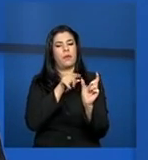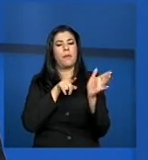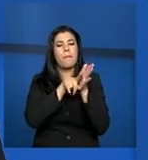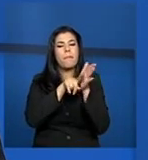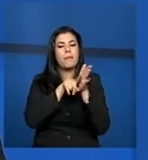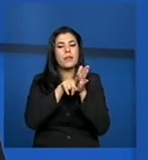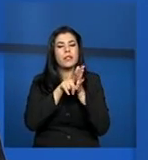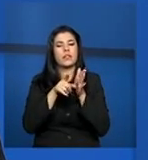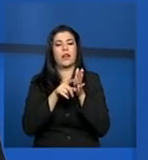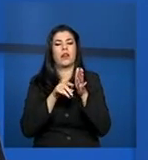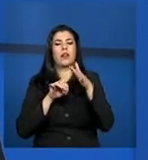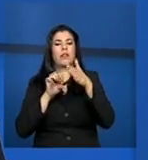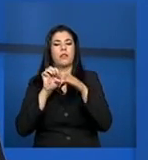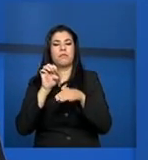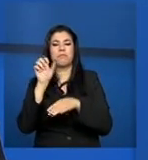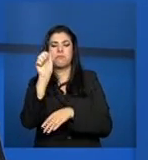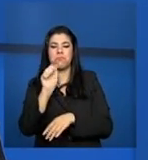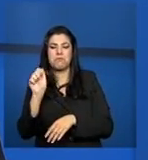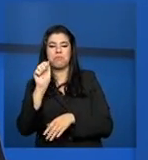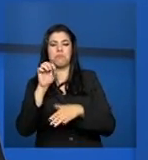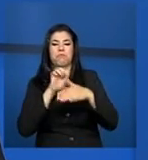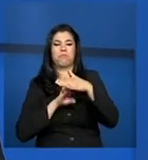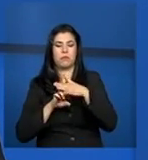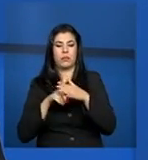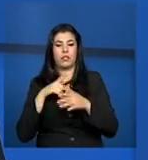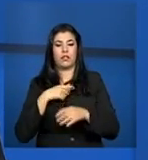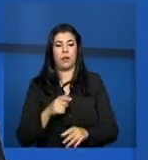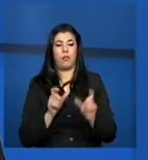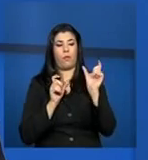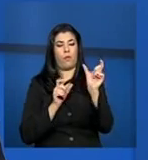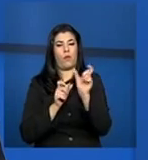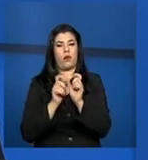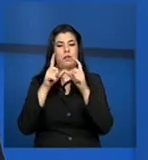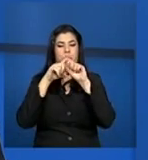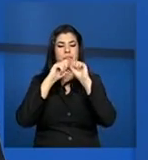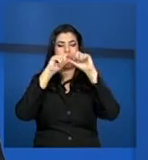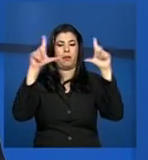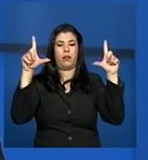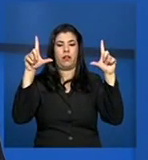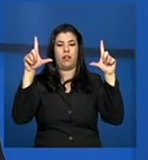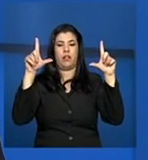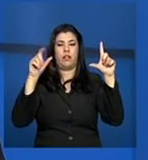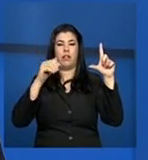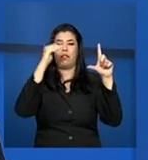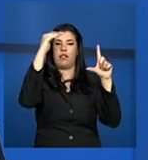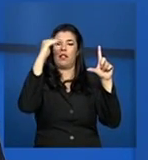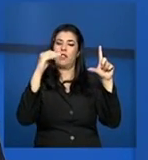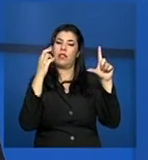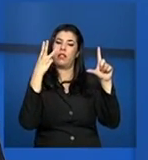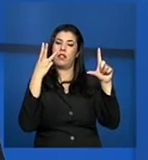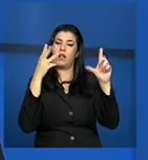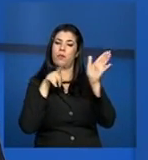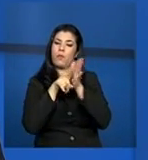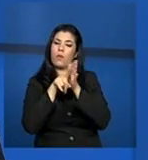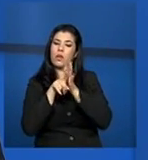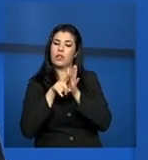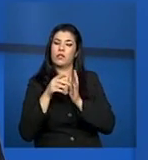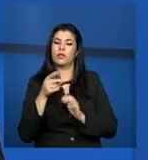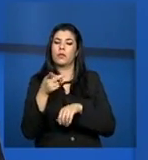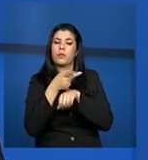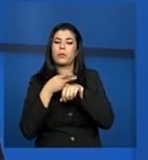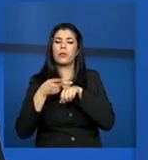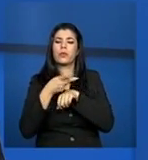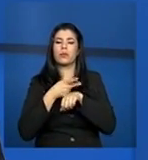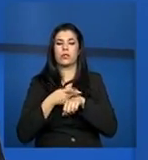Quando ele clicar nessa opção, aparecerá uma tela com três opções de busca, né? Que a gente chama que é